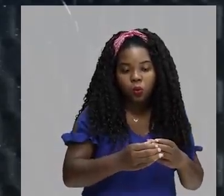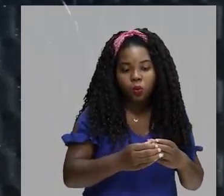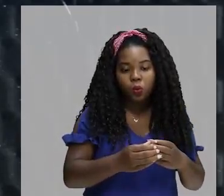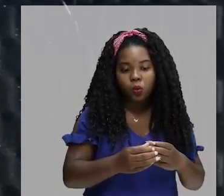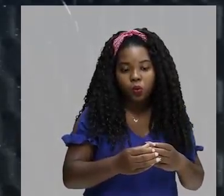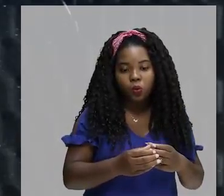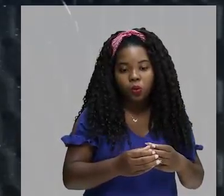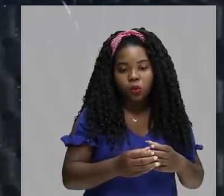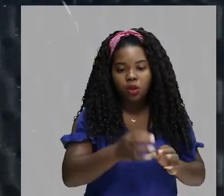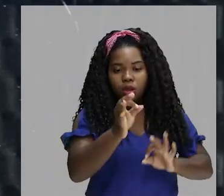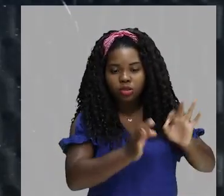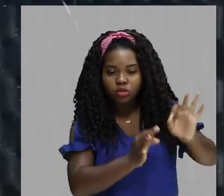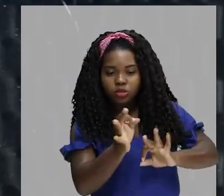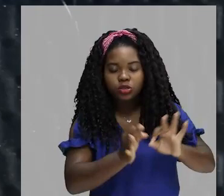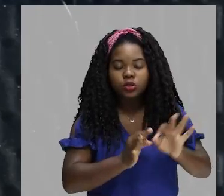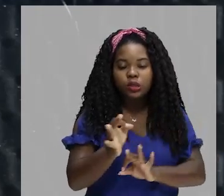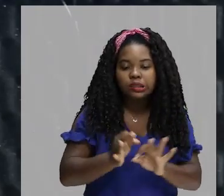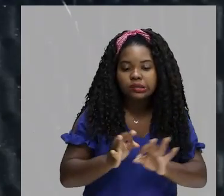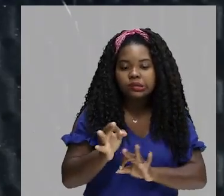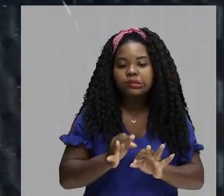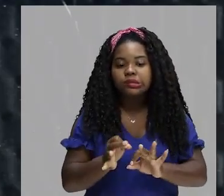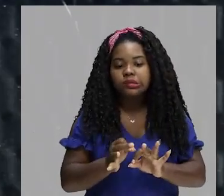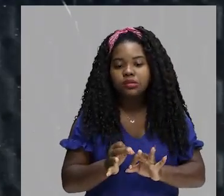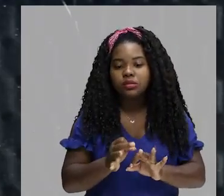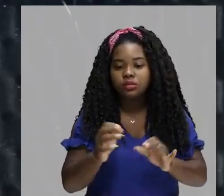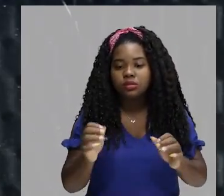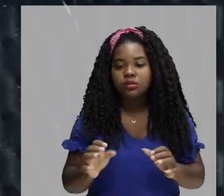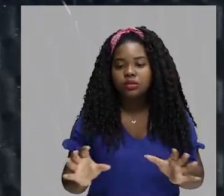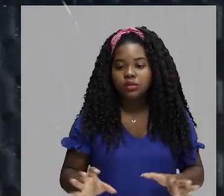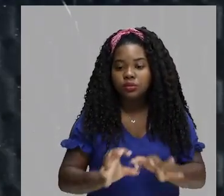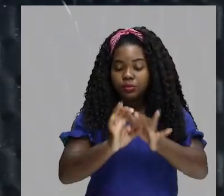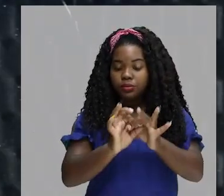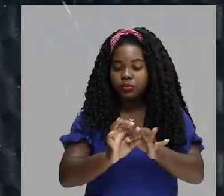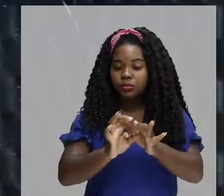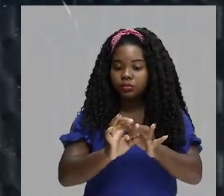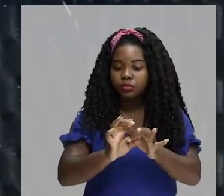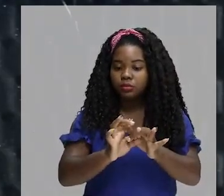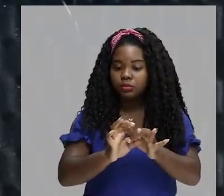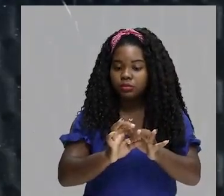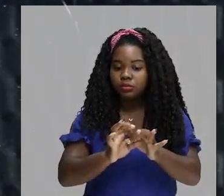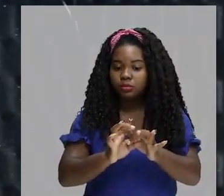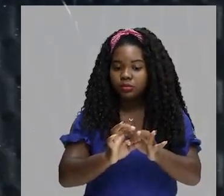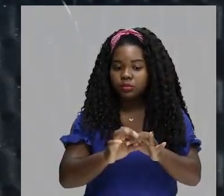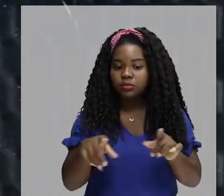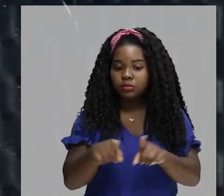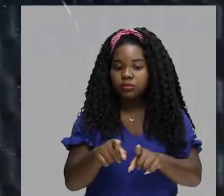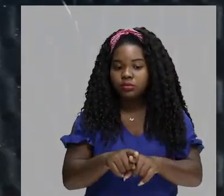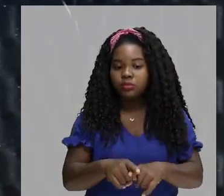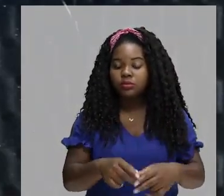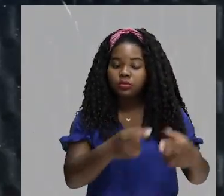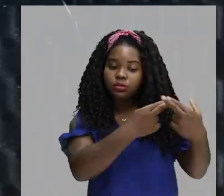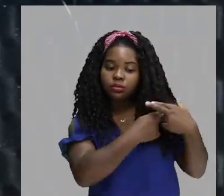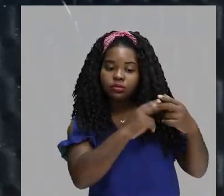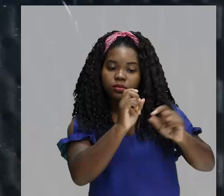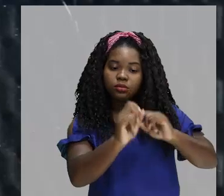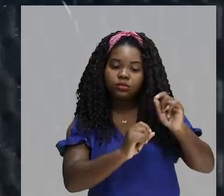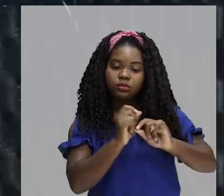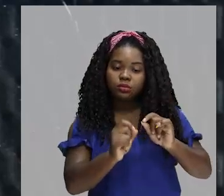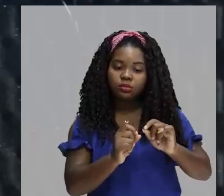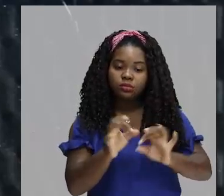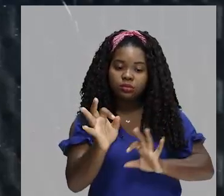ele vai controlar essas propriedades rurais. Assim como também ele é o grande responsável pela